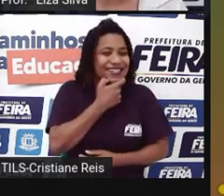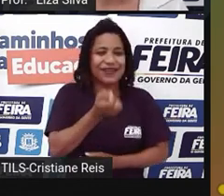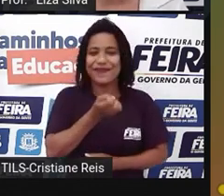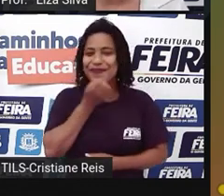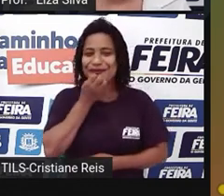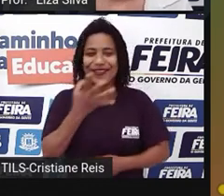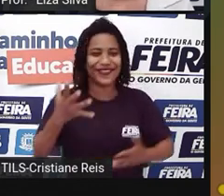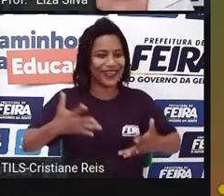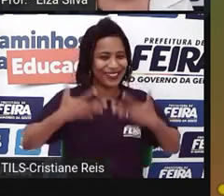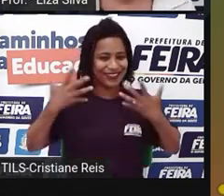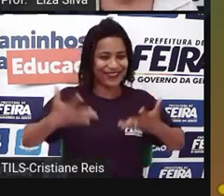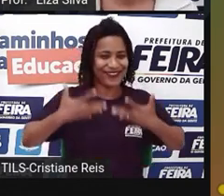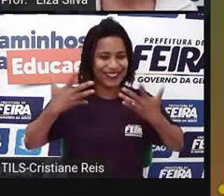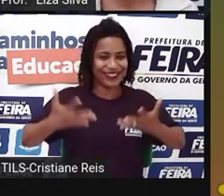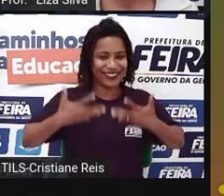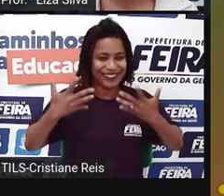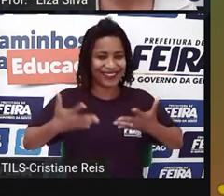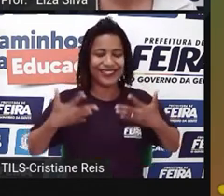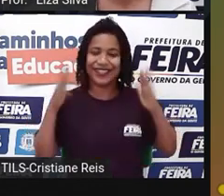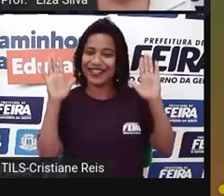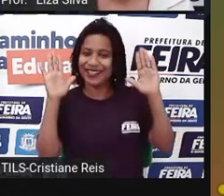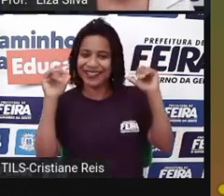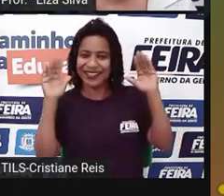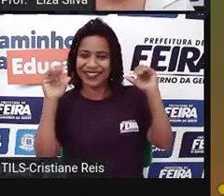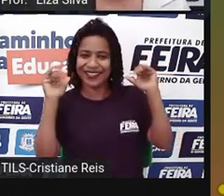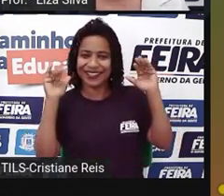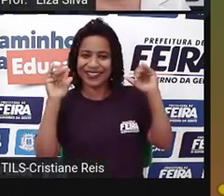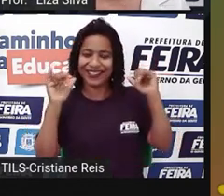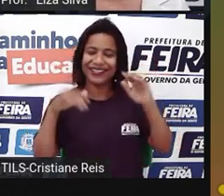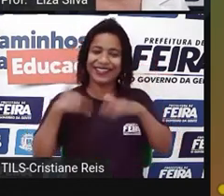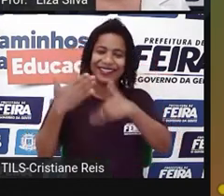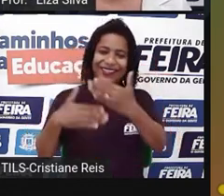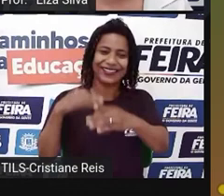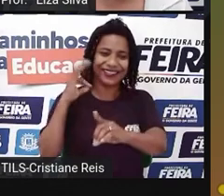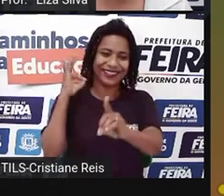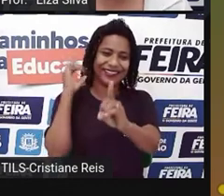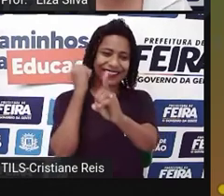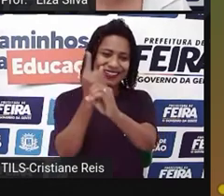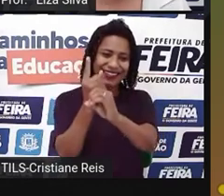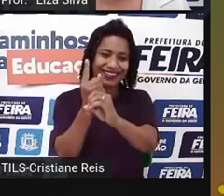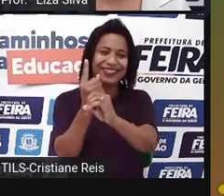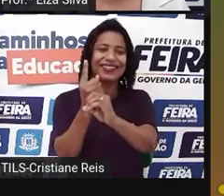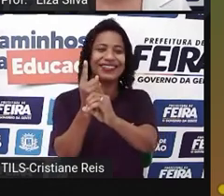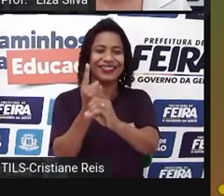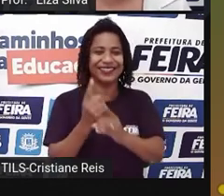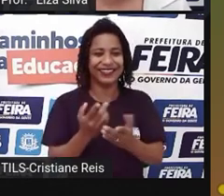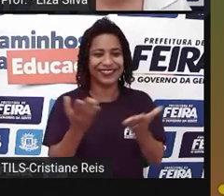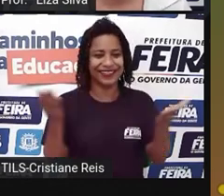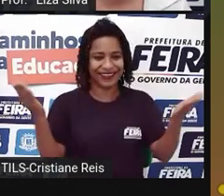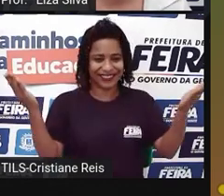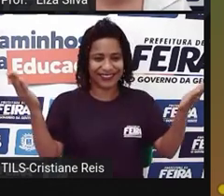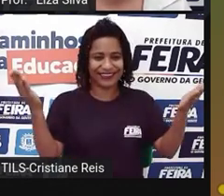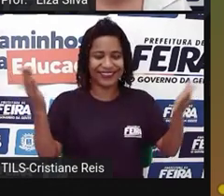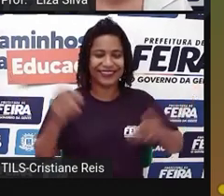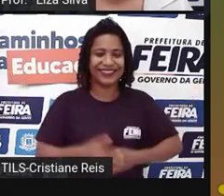divertido. Bye, students! I hope to see you next class. Espero ver vocês na próxima aula.